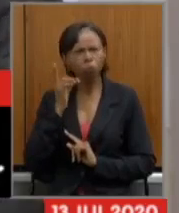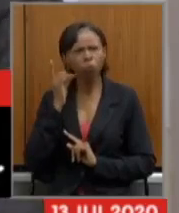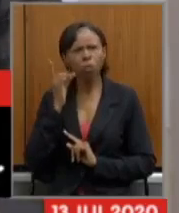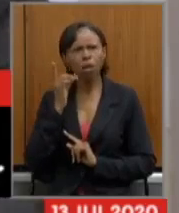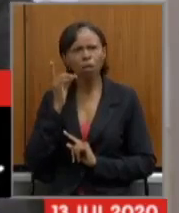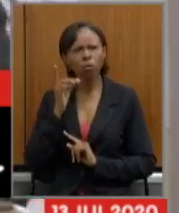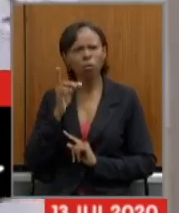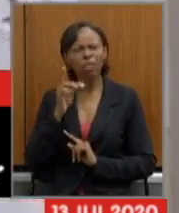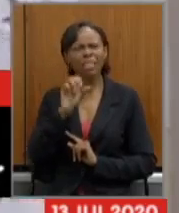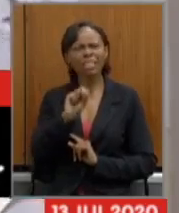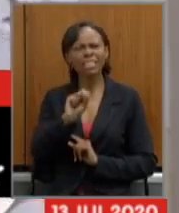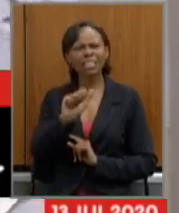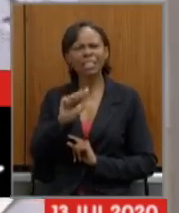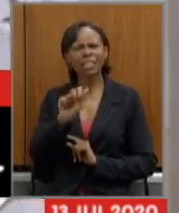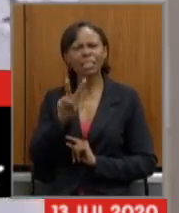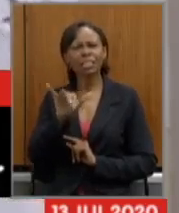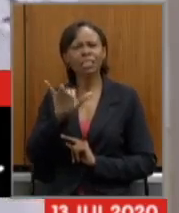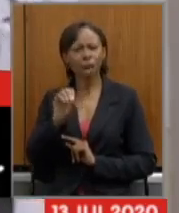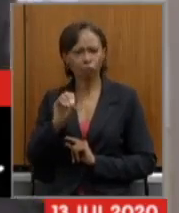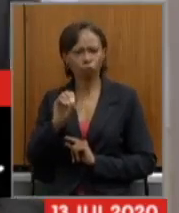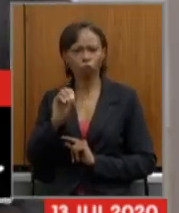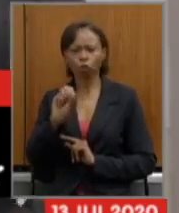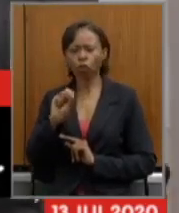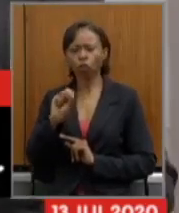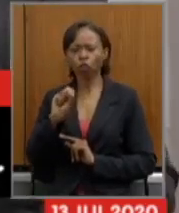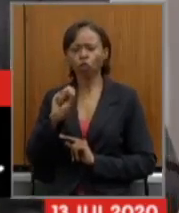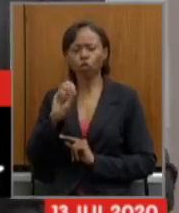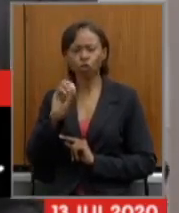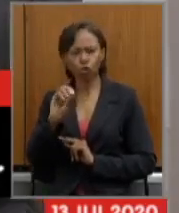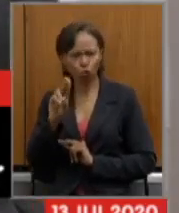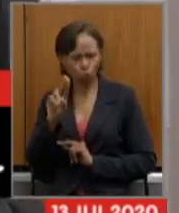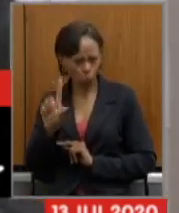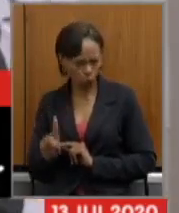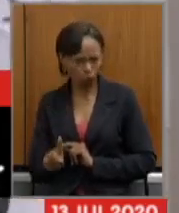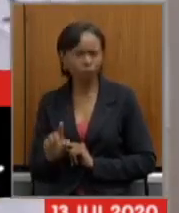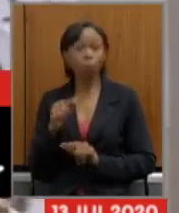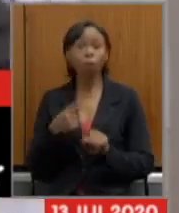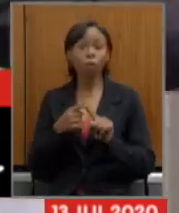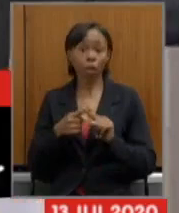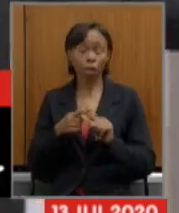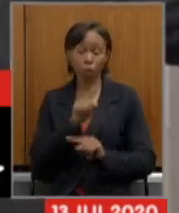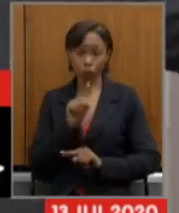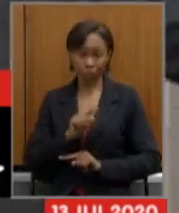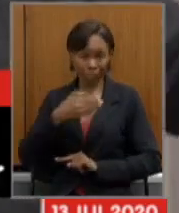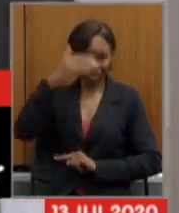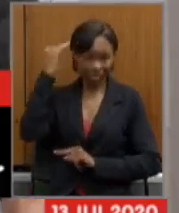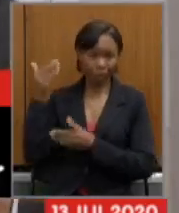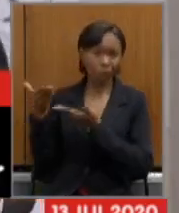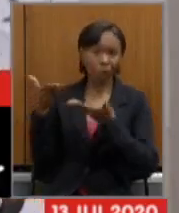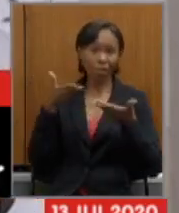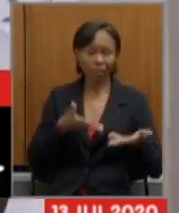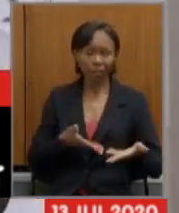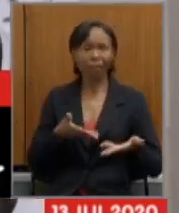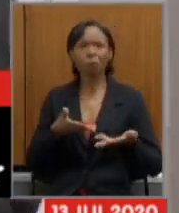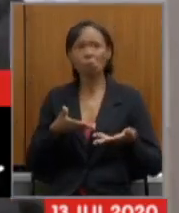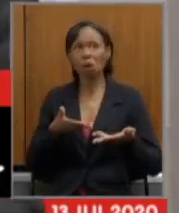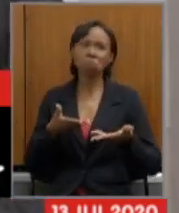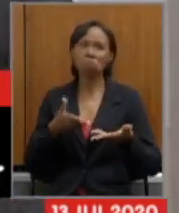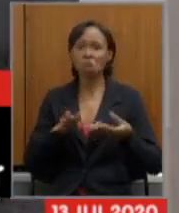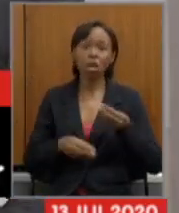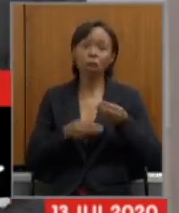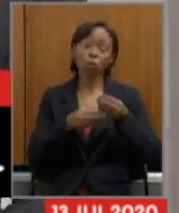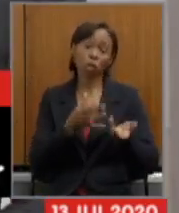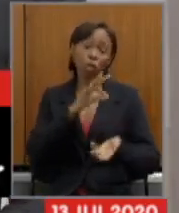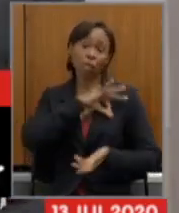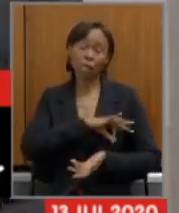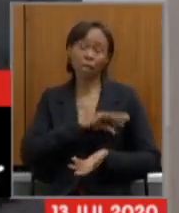Sábio Sousa Cruz porque o Zema caminhou para casa uma recomposição salarial e alegava problema financeiro quem está